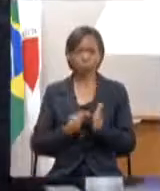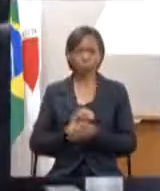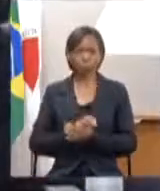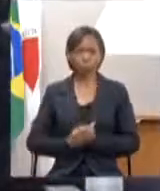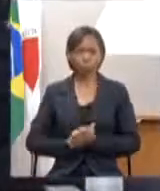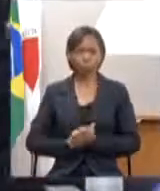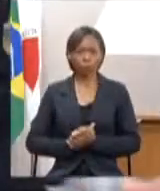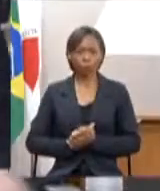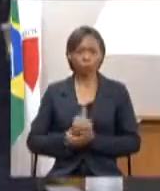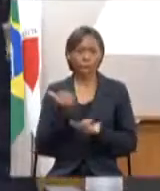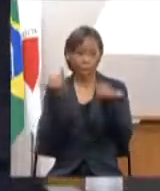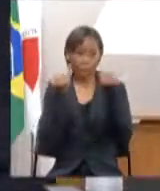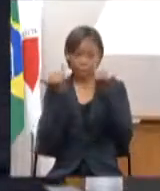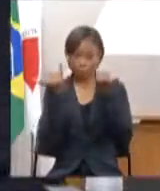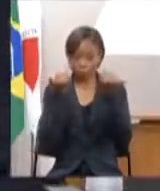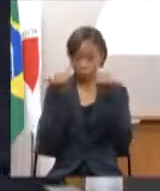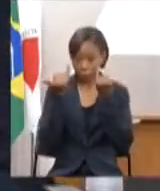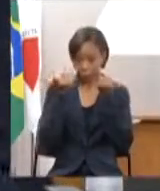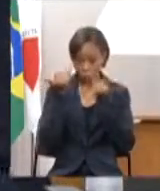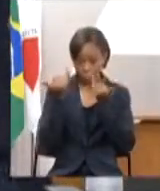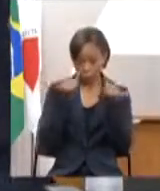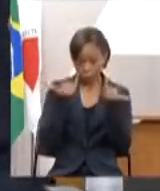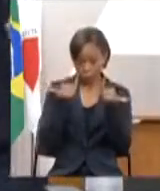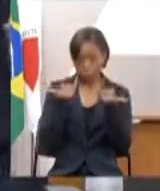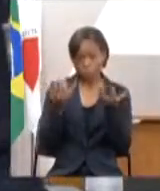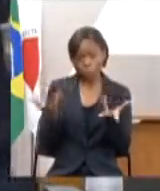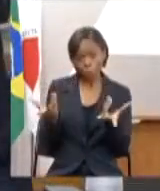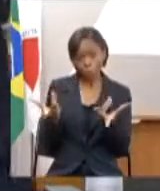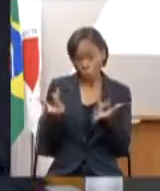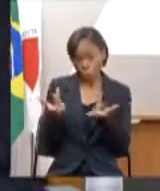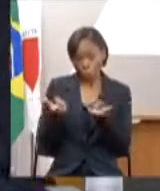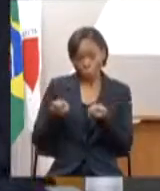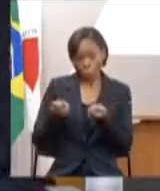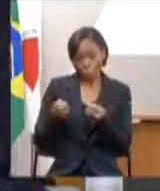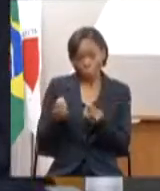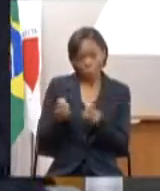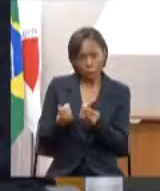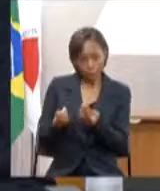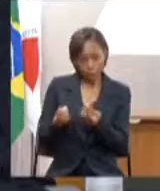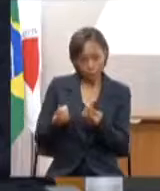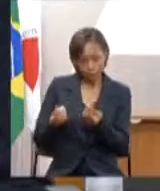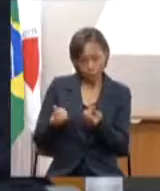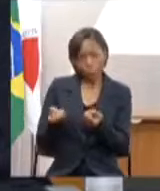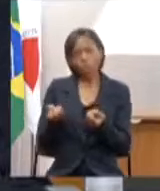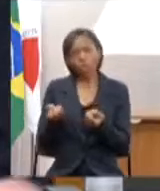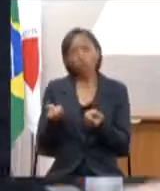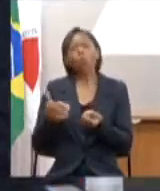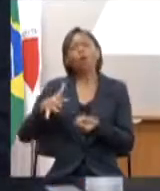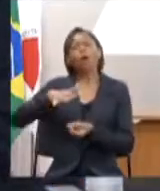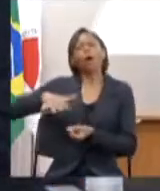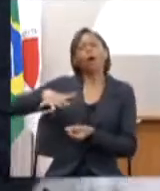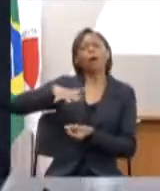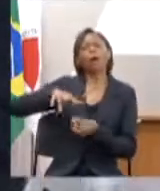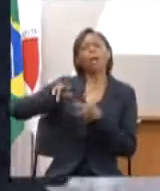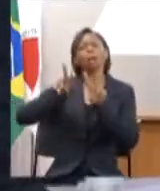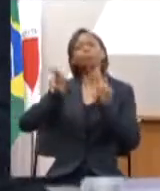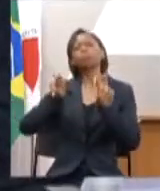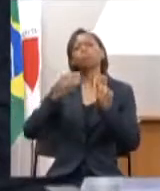informações qualitativas, então, qual que é a área temática,